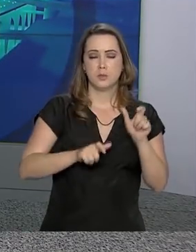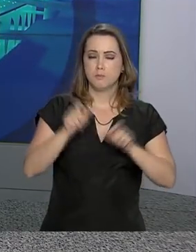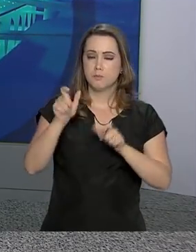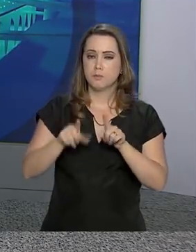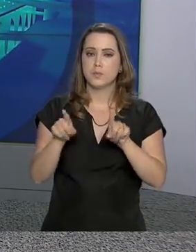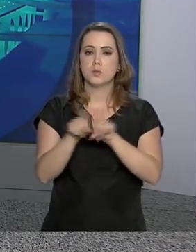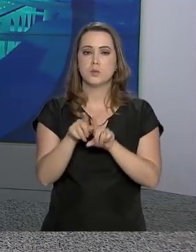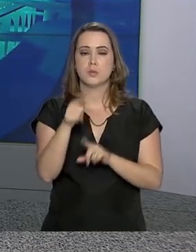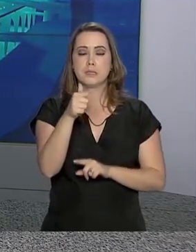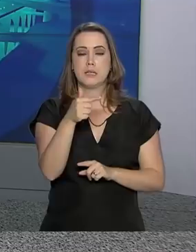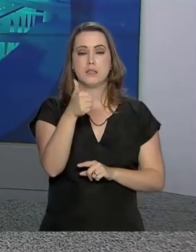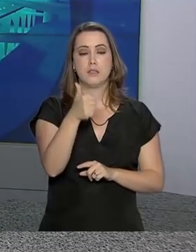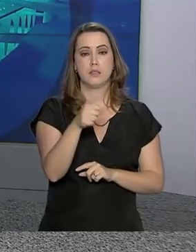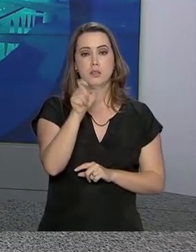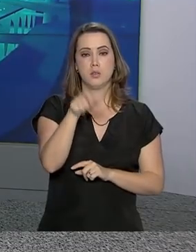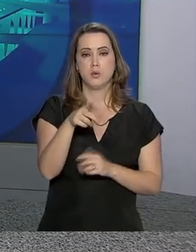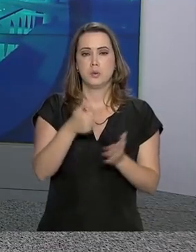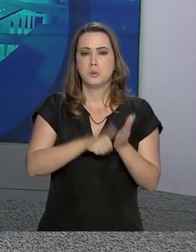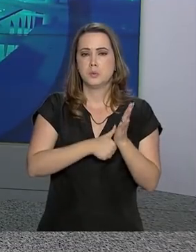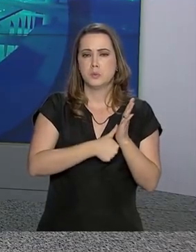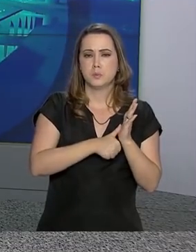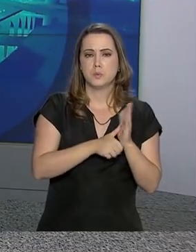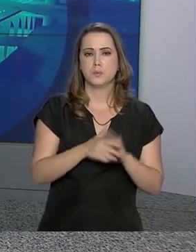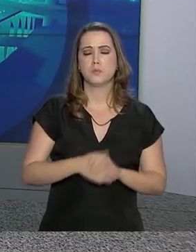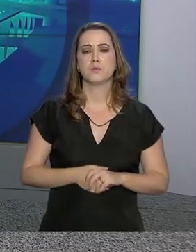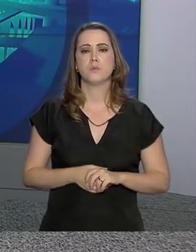71 pessoas foram identificadas.